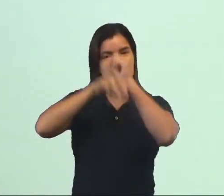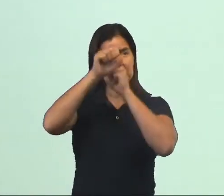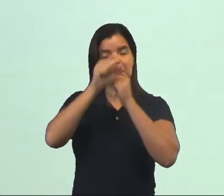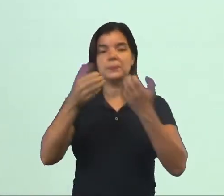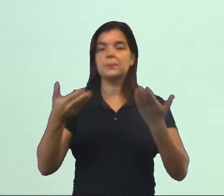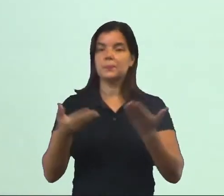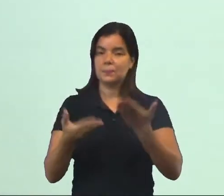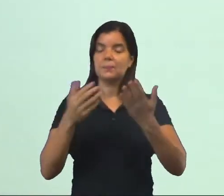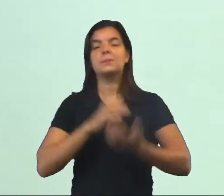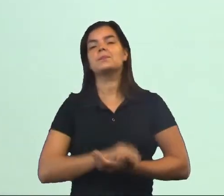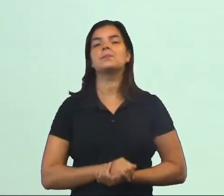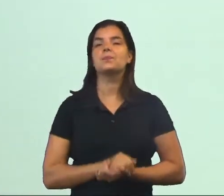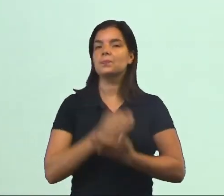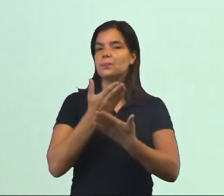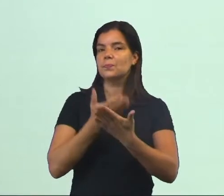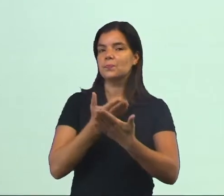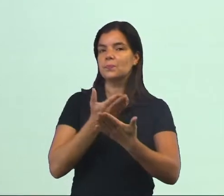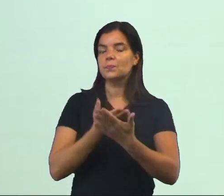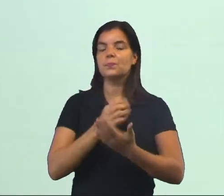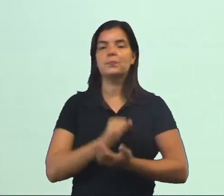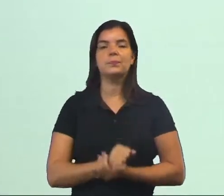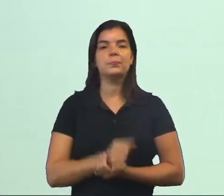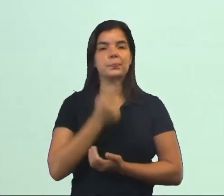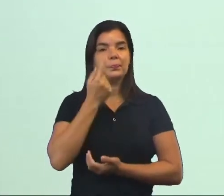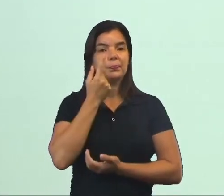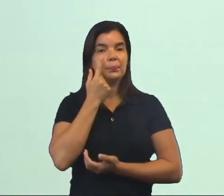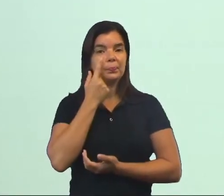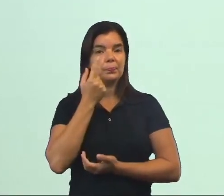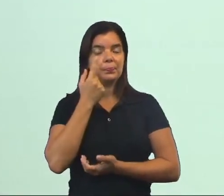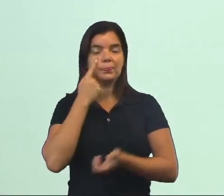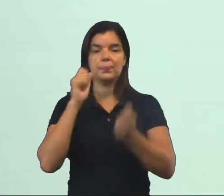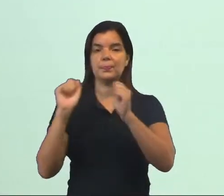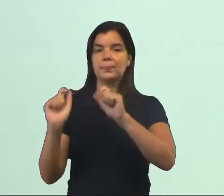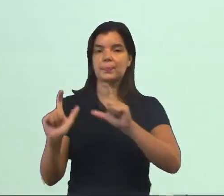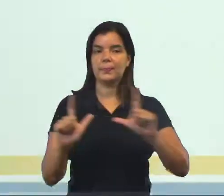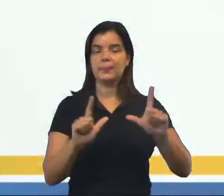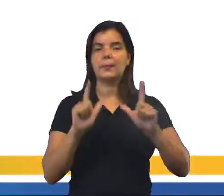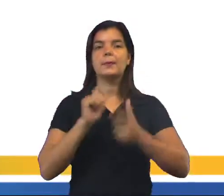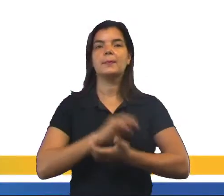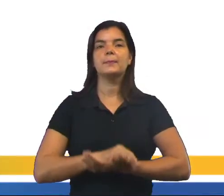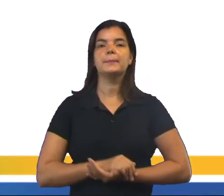isso agora nessa aula. Acompanha comigo aí na telinha.